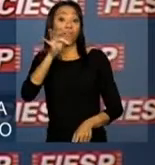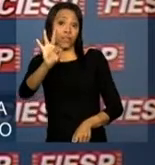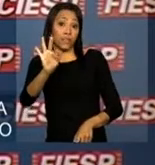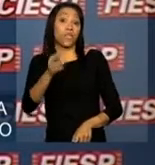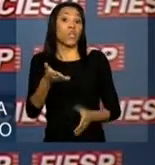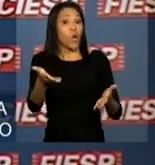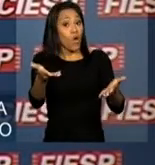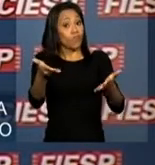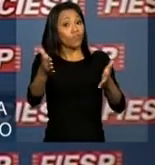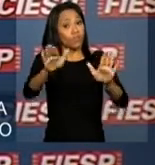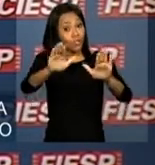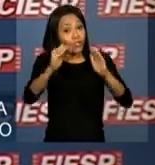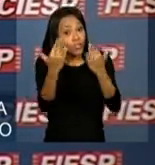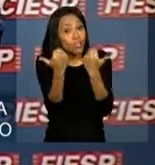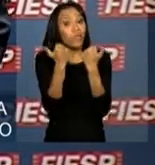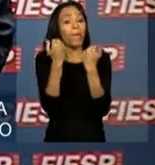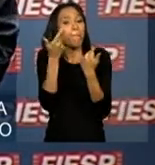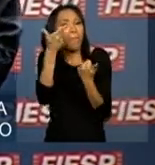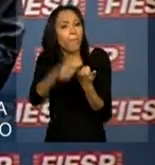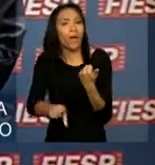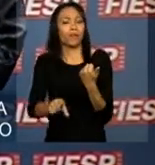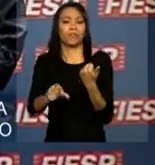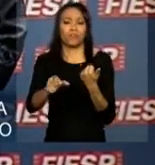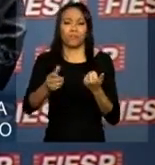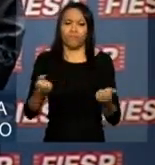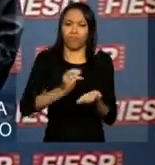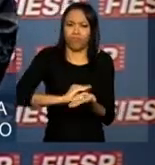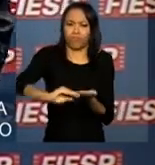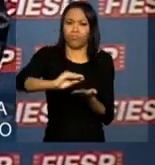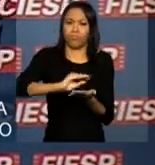a investir ainda mais em nossos dois países.